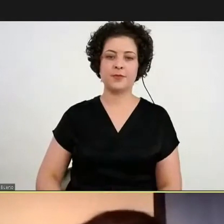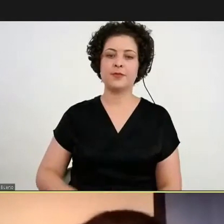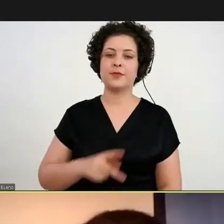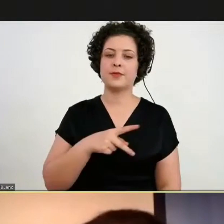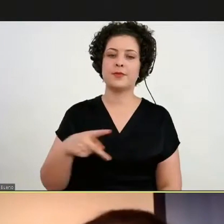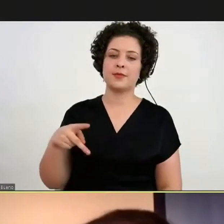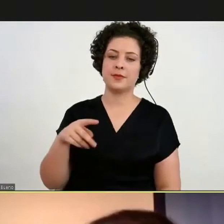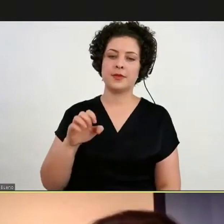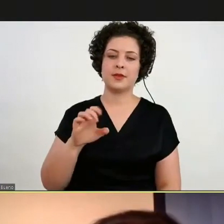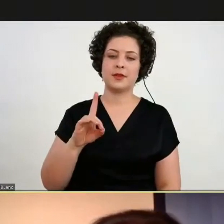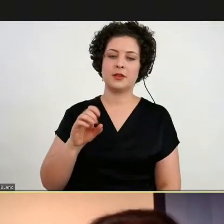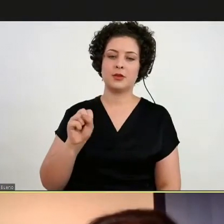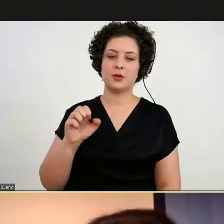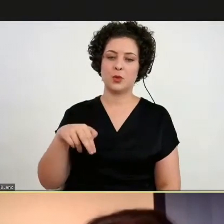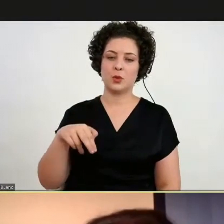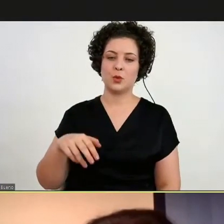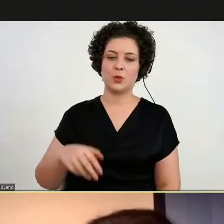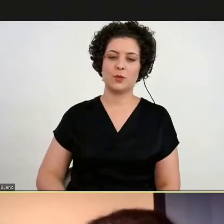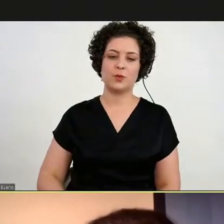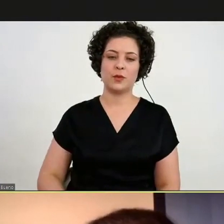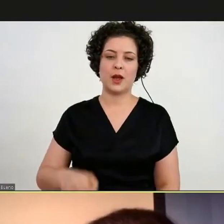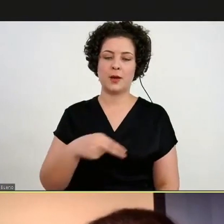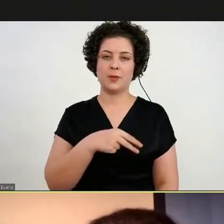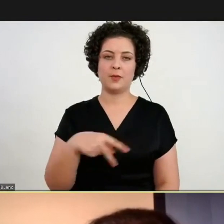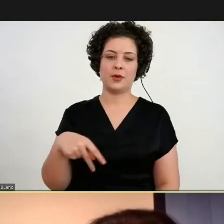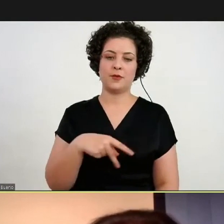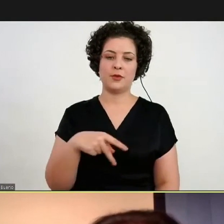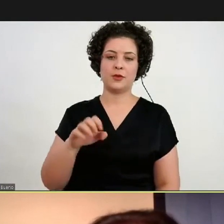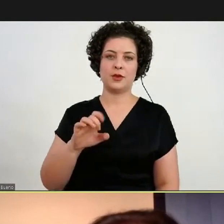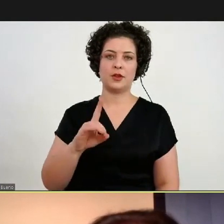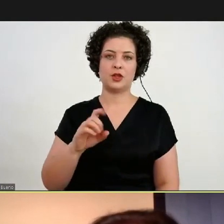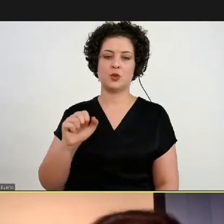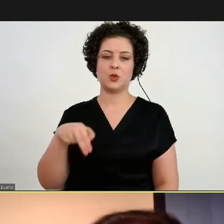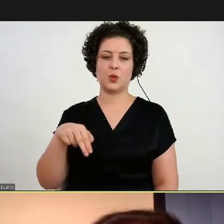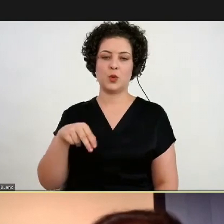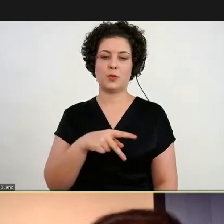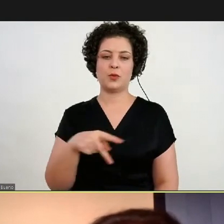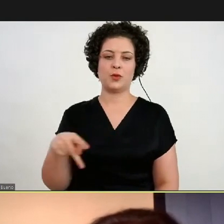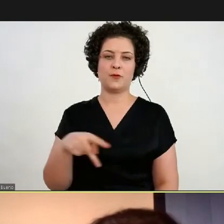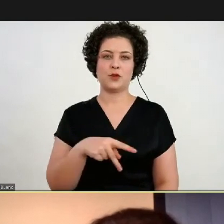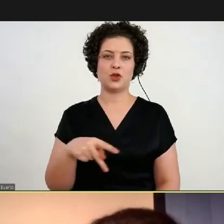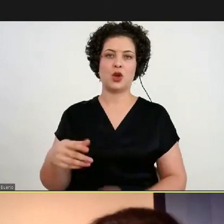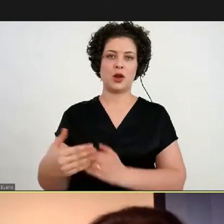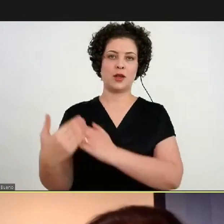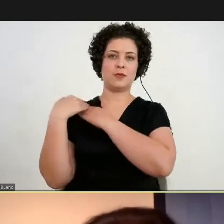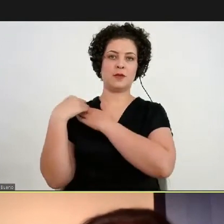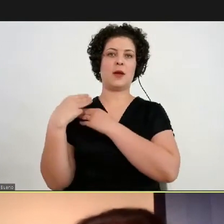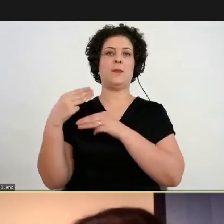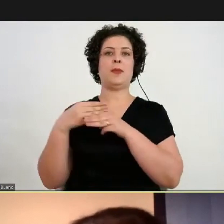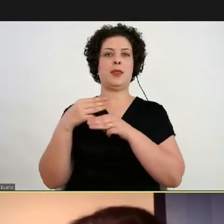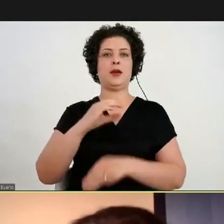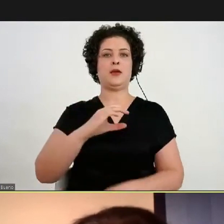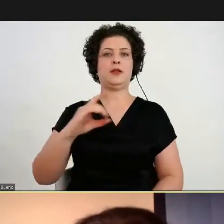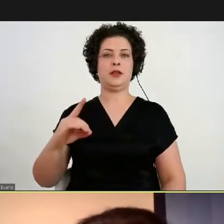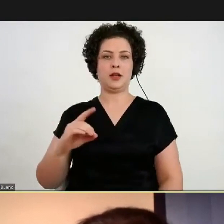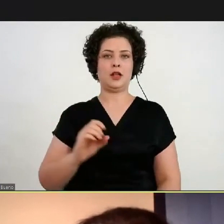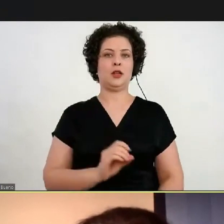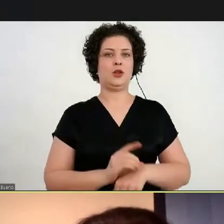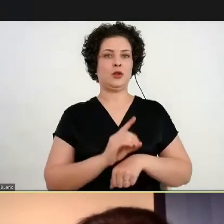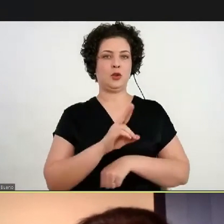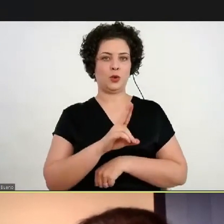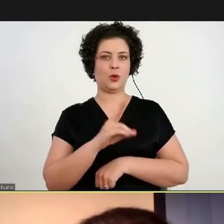apresentar o professor. ele é o professor Edson Leite, ele é professor titular do MAC USP, é doutor em Ciências da